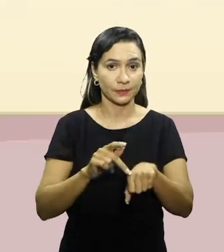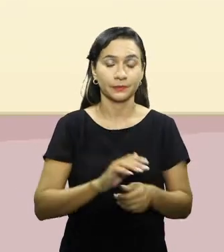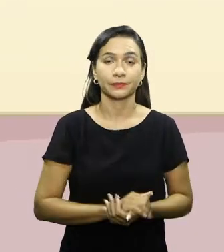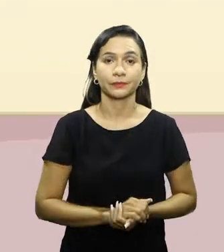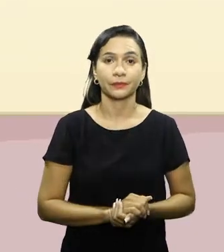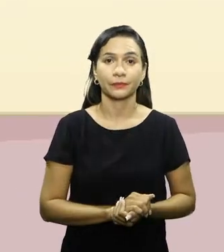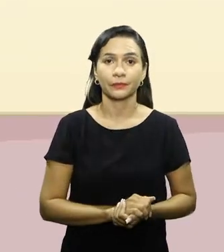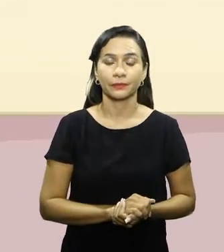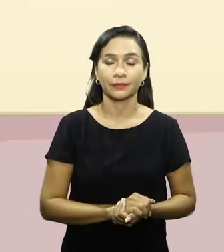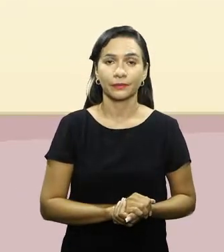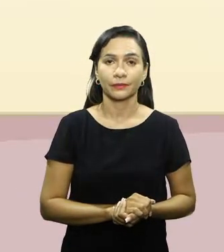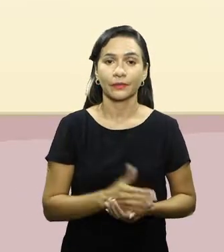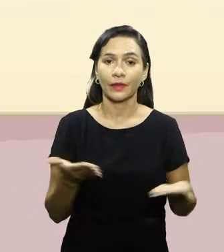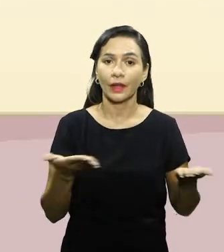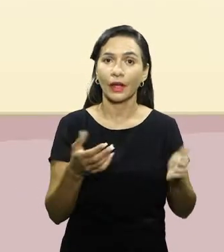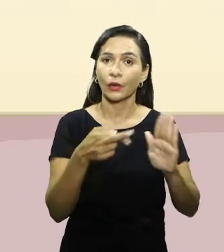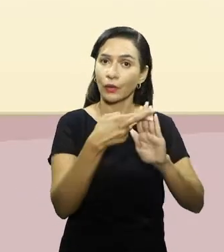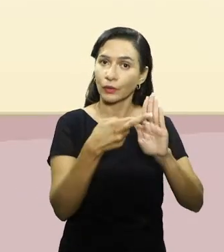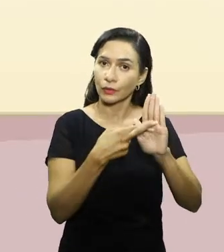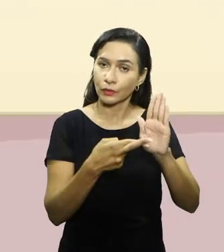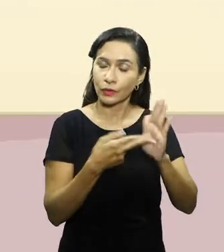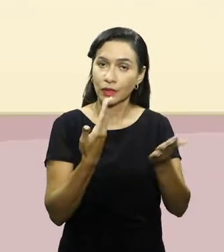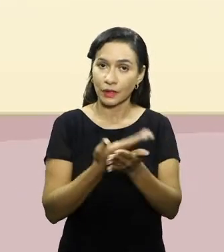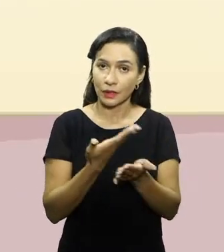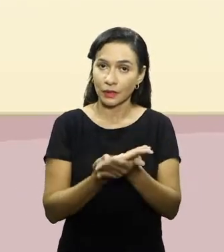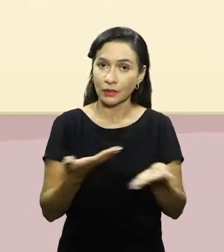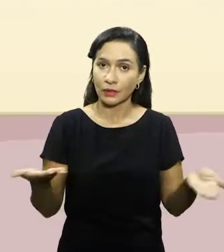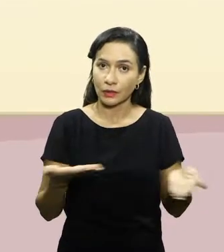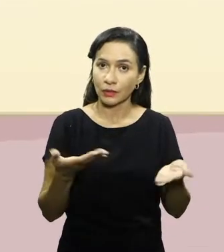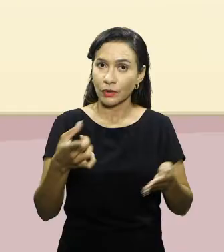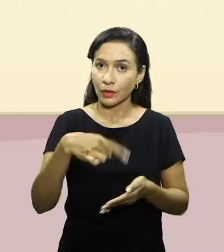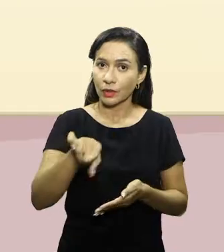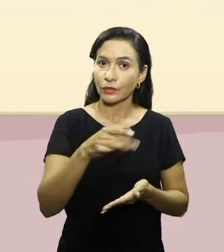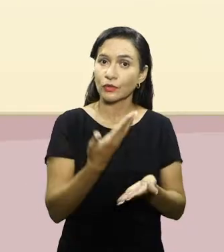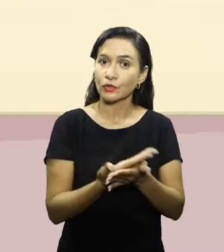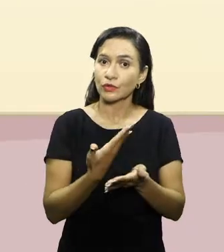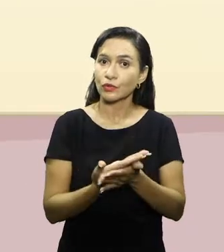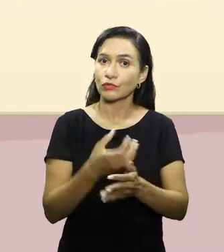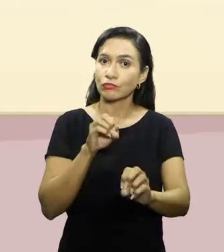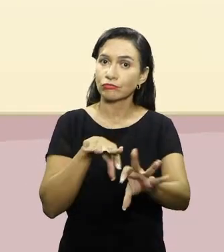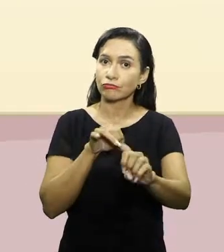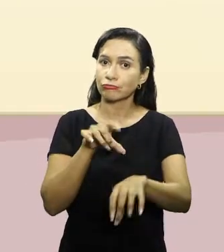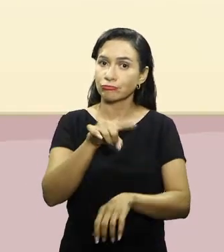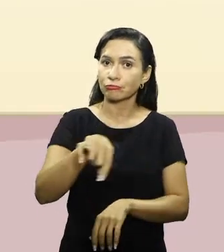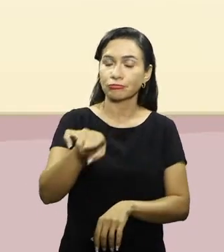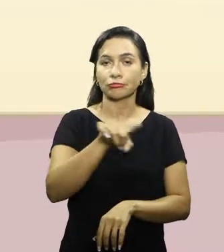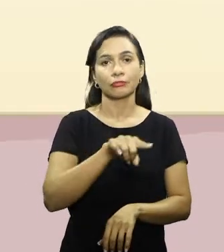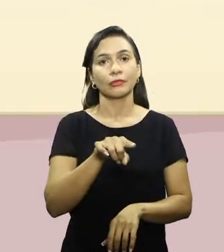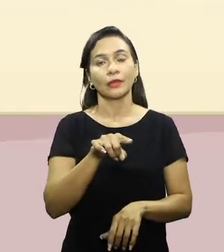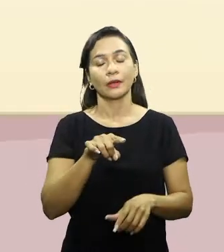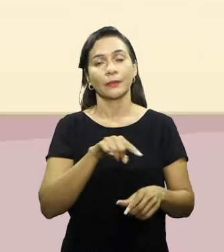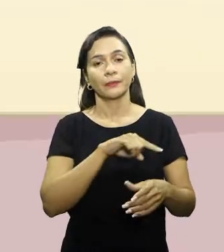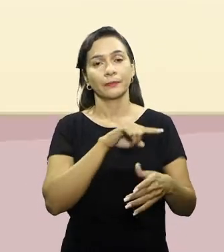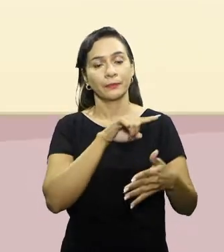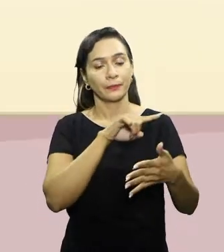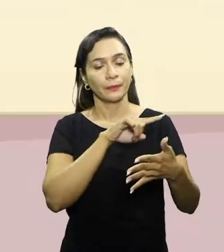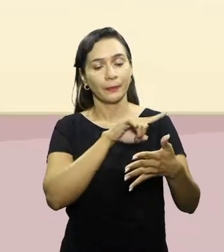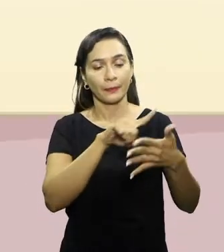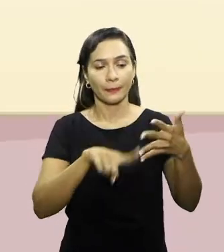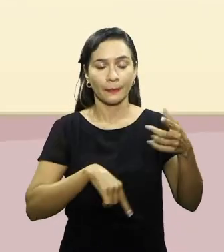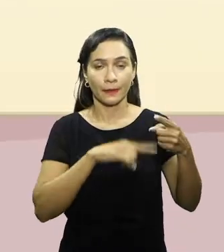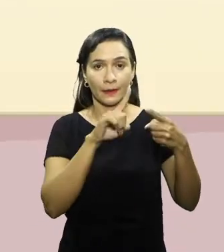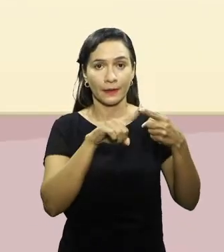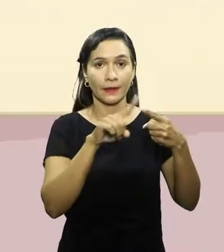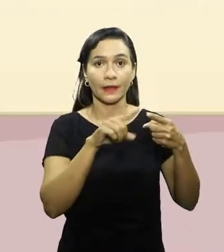Então vamos lá, pessoal. No roteiro da nossa aula de hoje, eu estarei abordando com vocês assuntos como atividade física na adolescência,